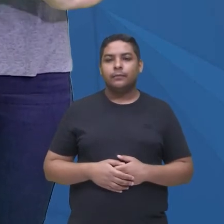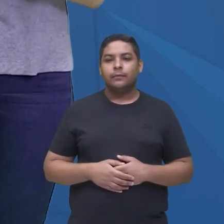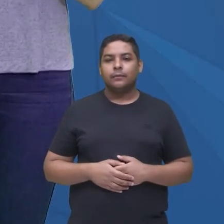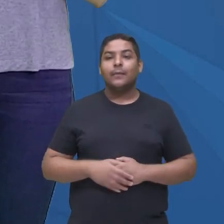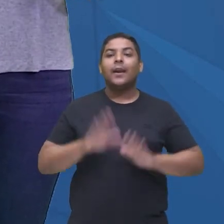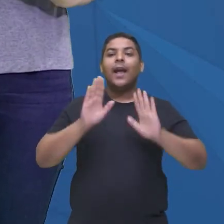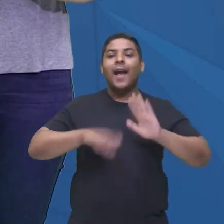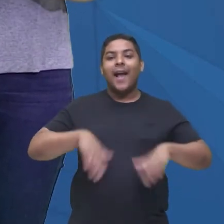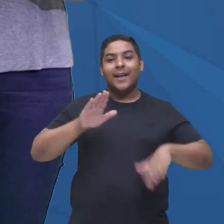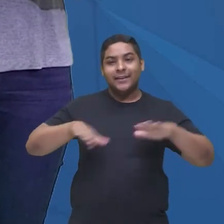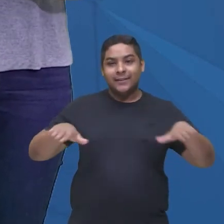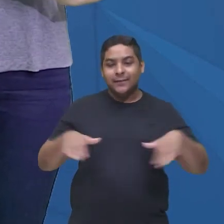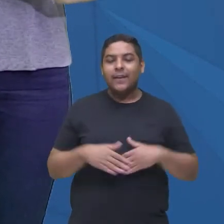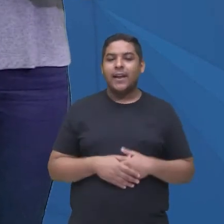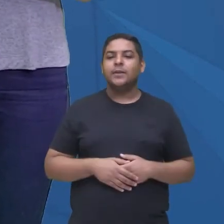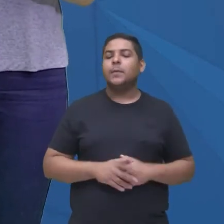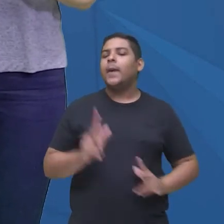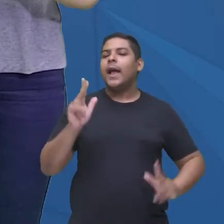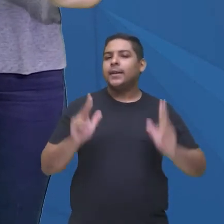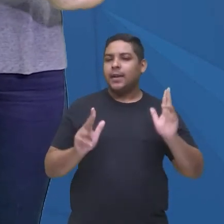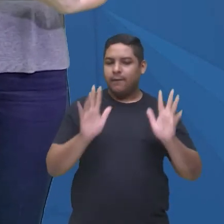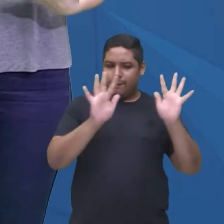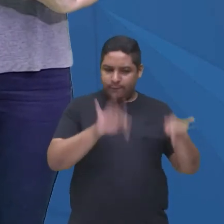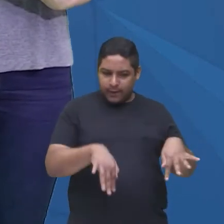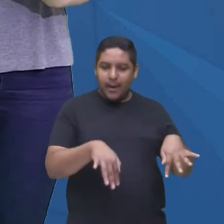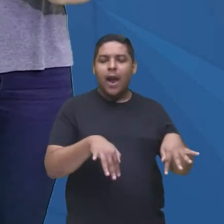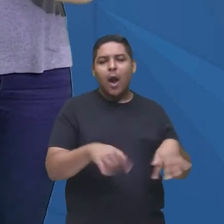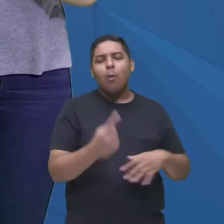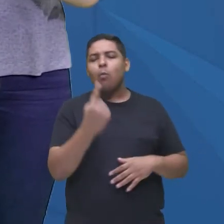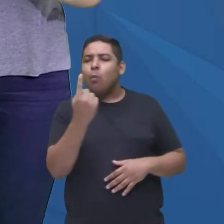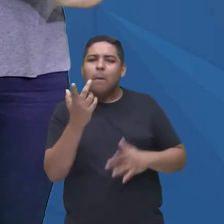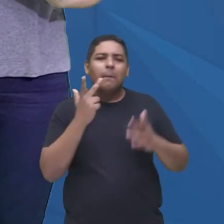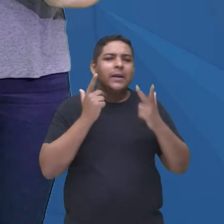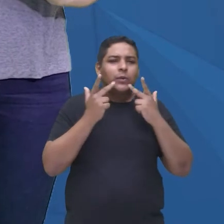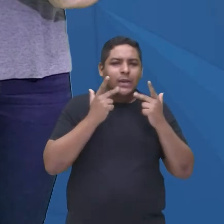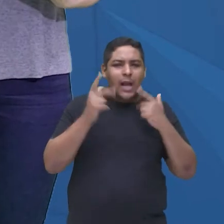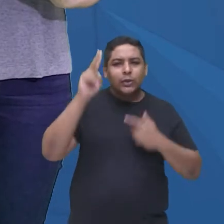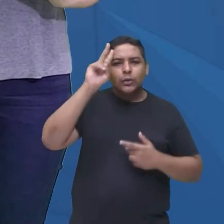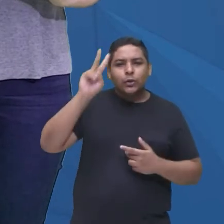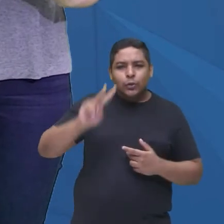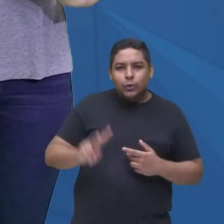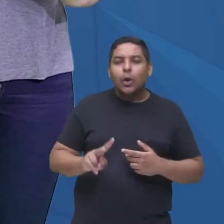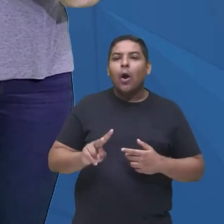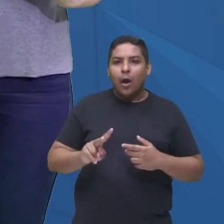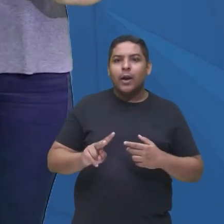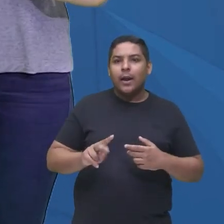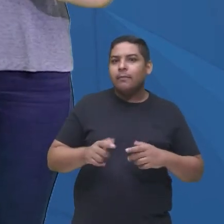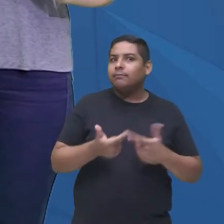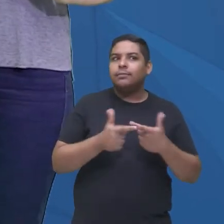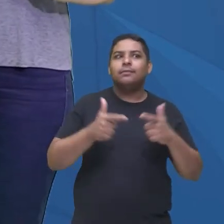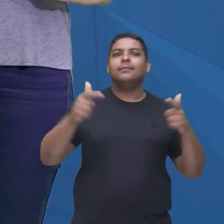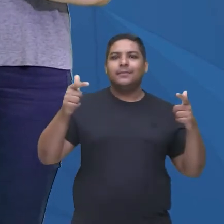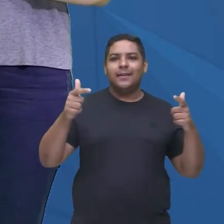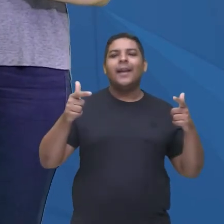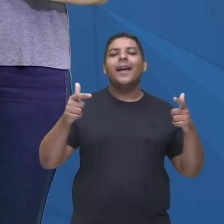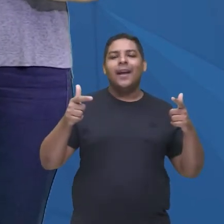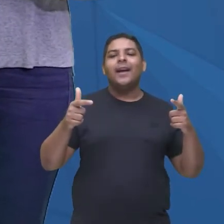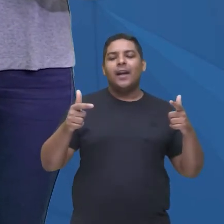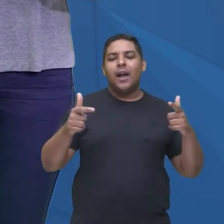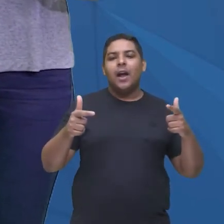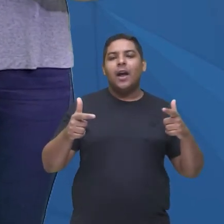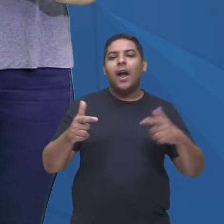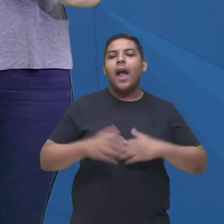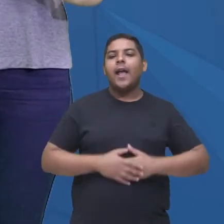vezes uma série encerra, mas um ou outro personagem, uma história, alguma coisa, se destacam, e eles acabam ganhando uma série própria,